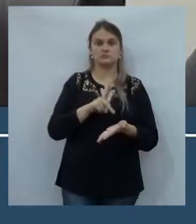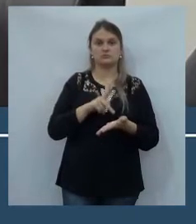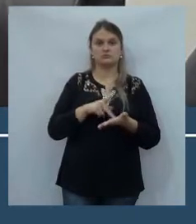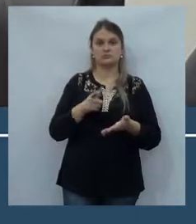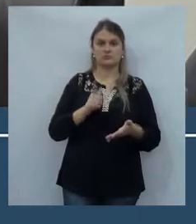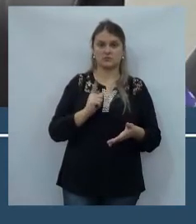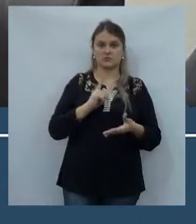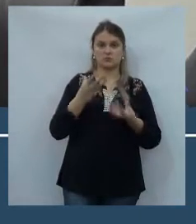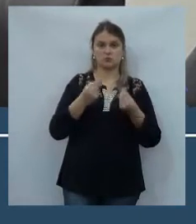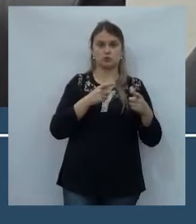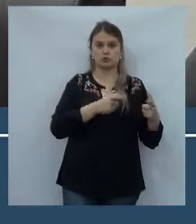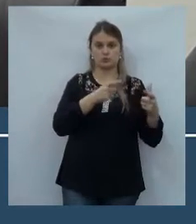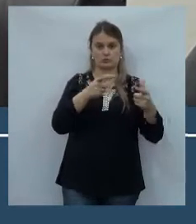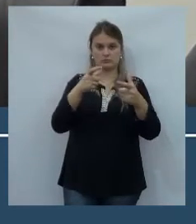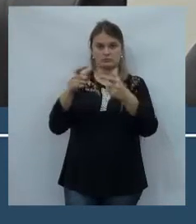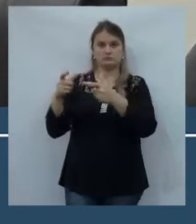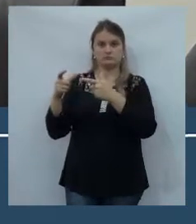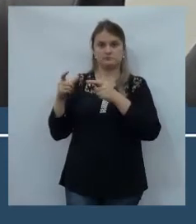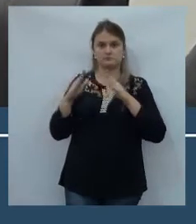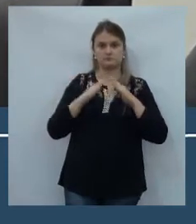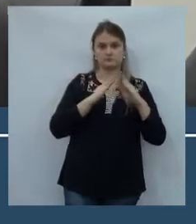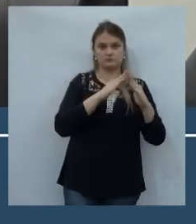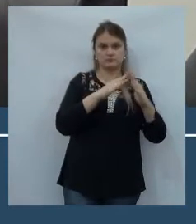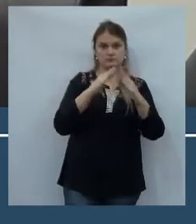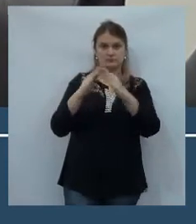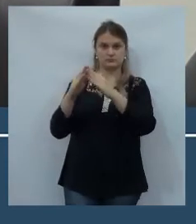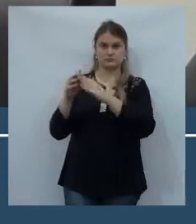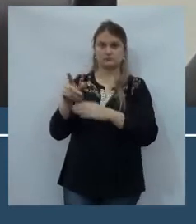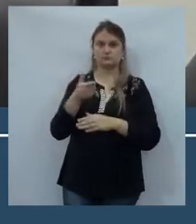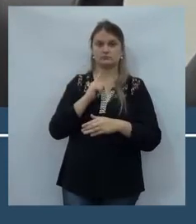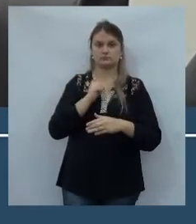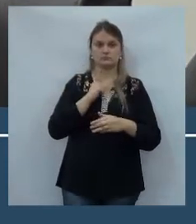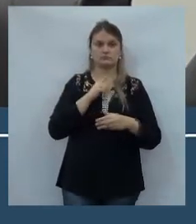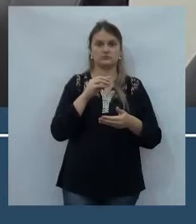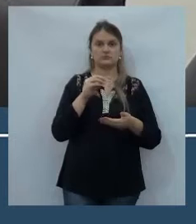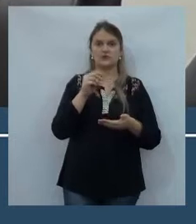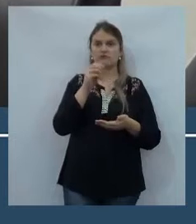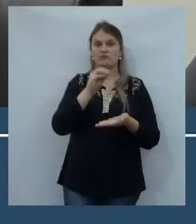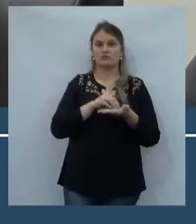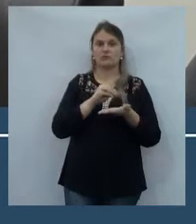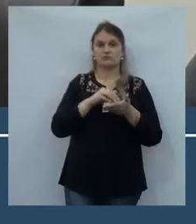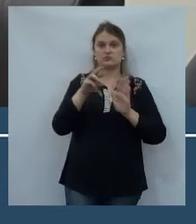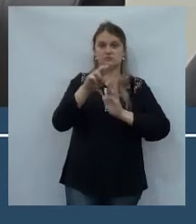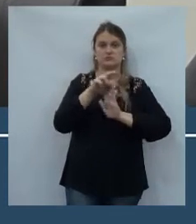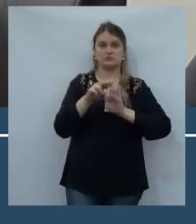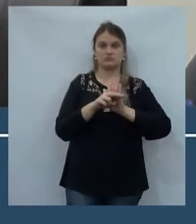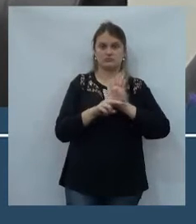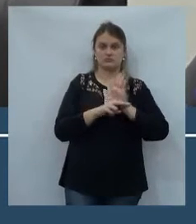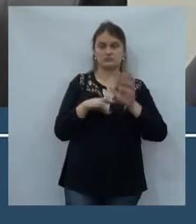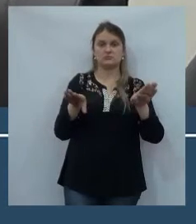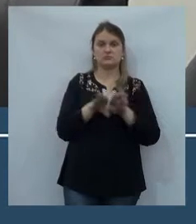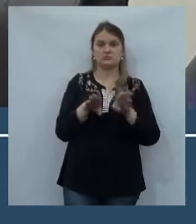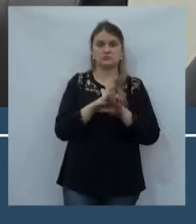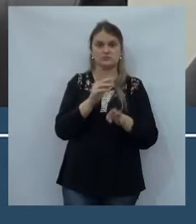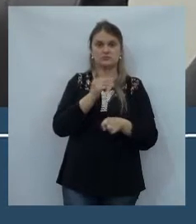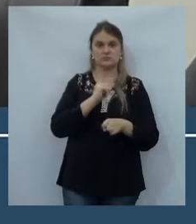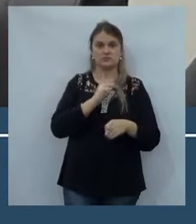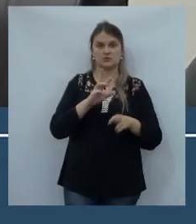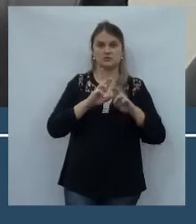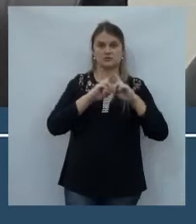loteamentos, muitos locais sem a regularização. Inclusive estivemos em uma reunião muito